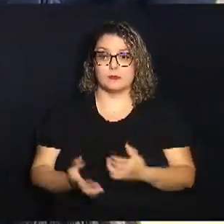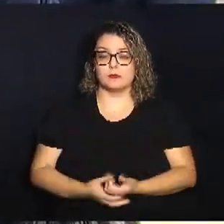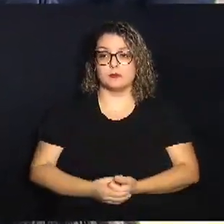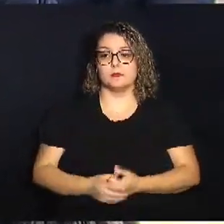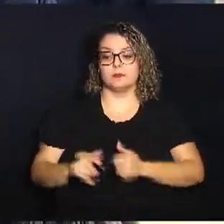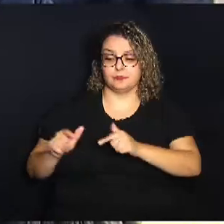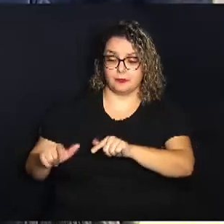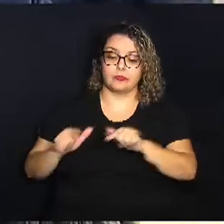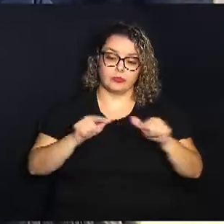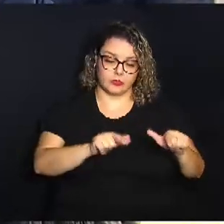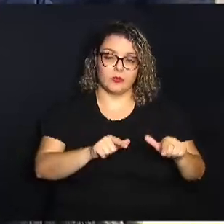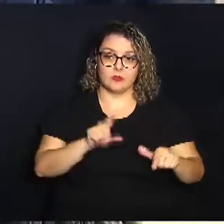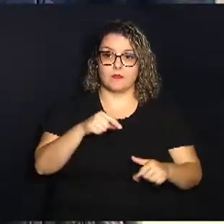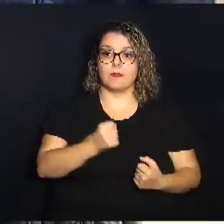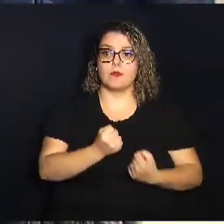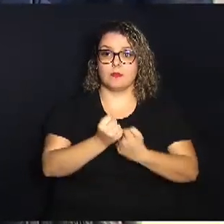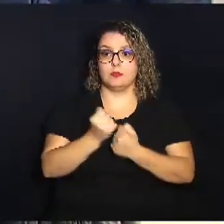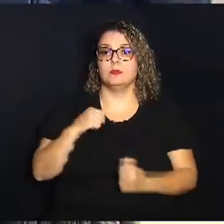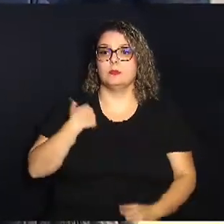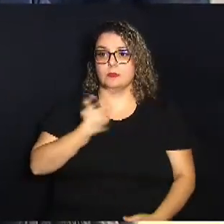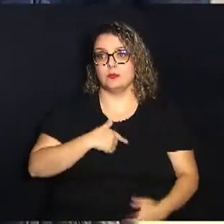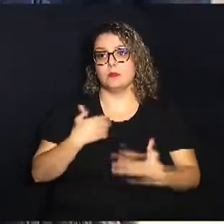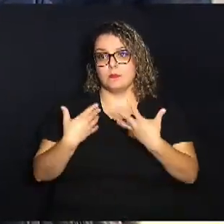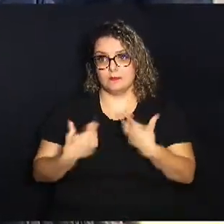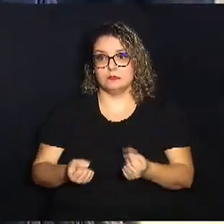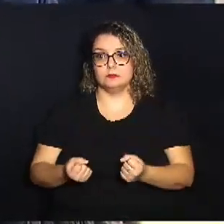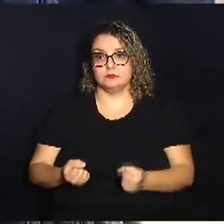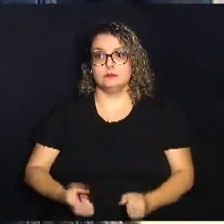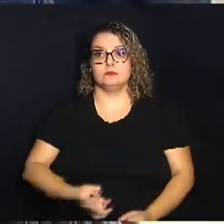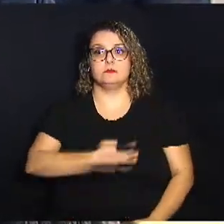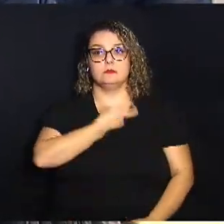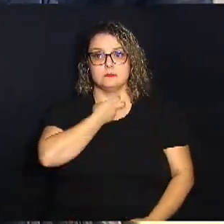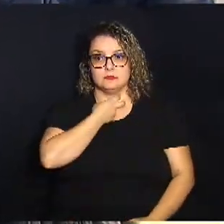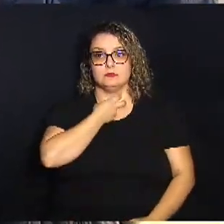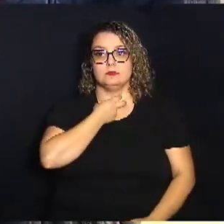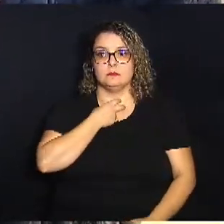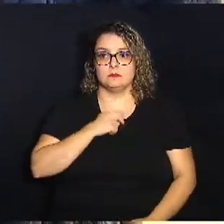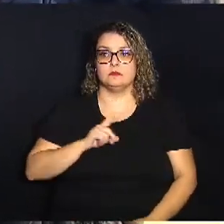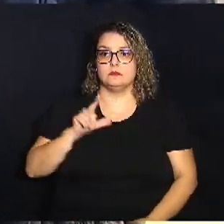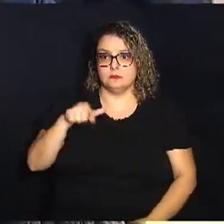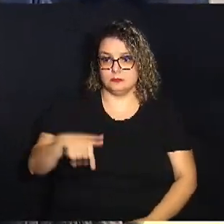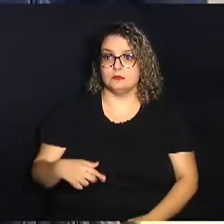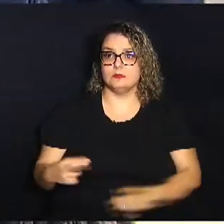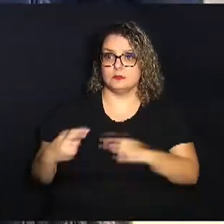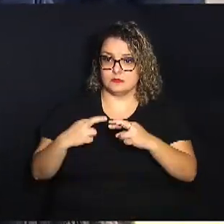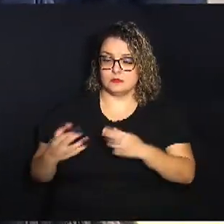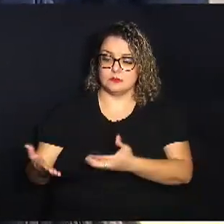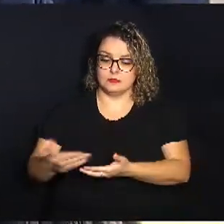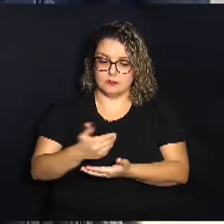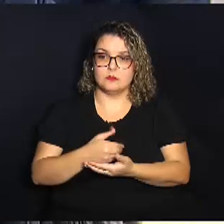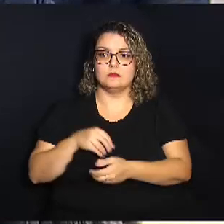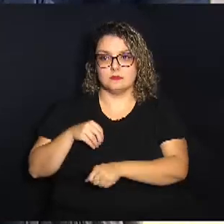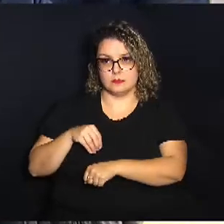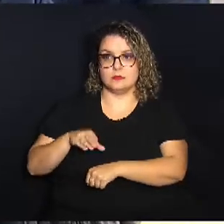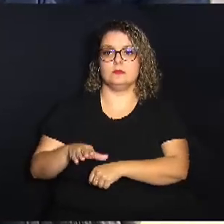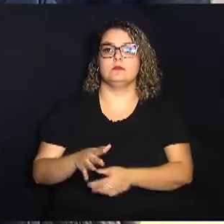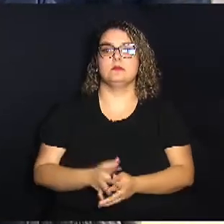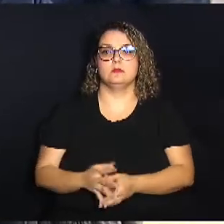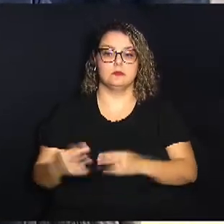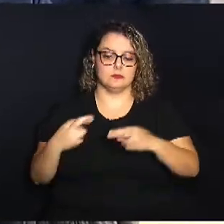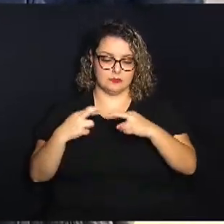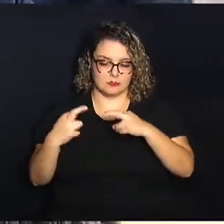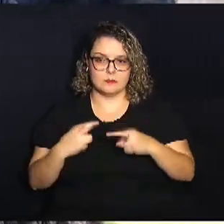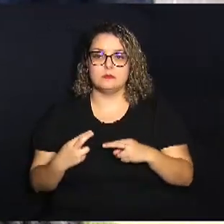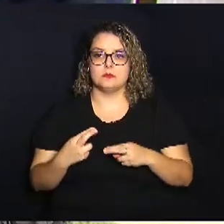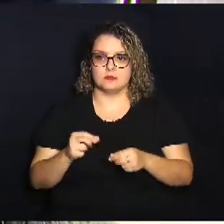locais vão servir de apoio para a gente, para receber esses morcegos. Pois a gente está fazendo o recolhimento e encaminhando para a análise e